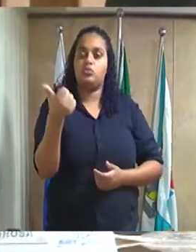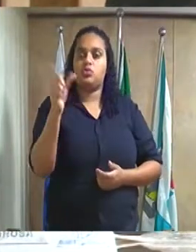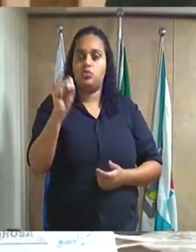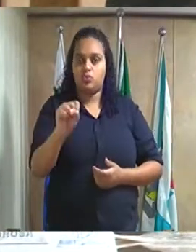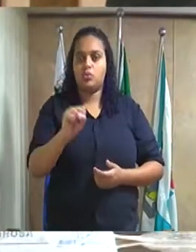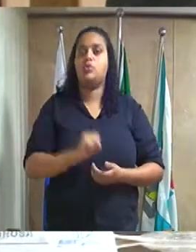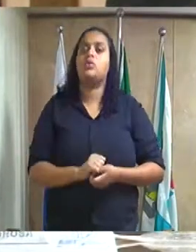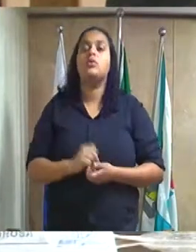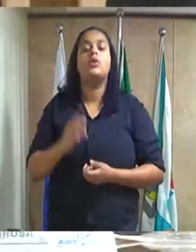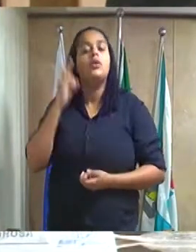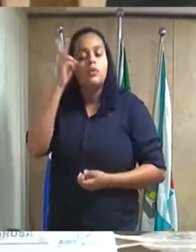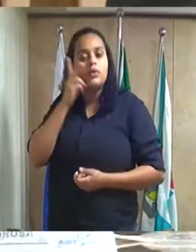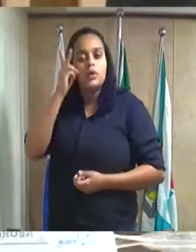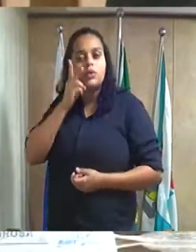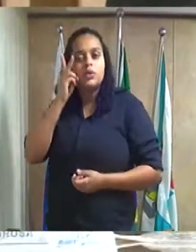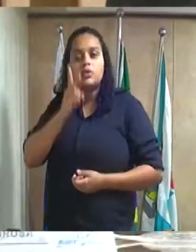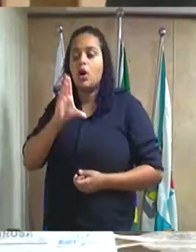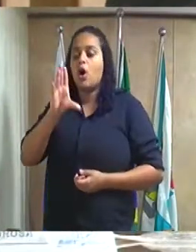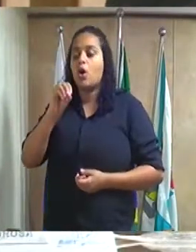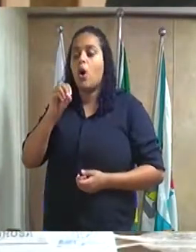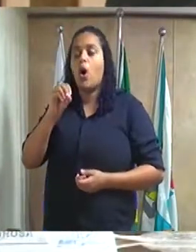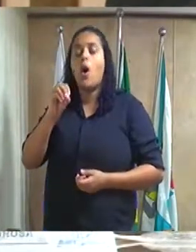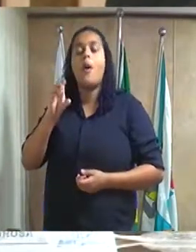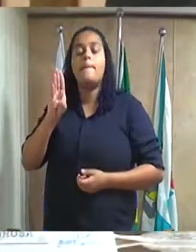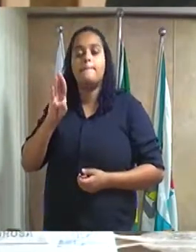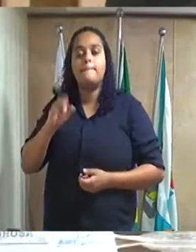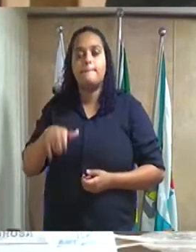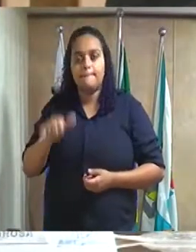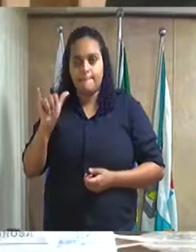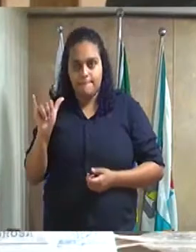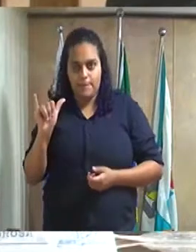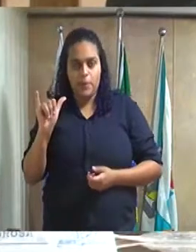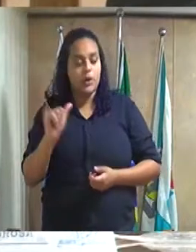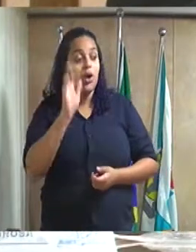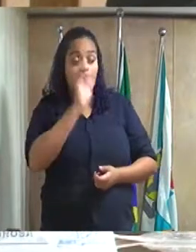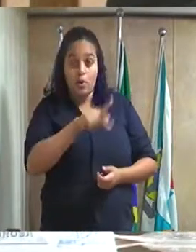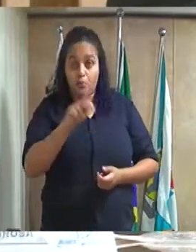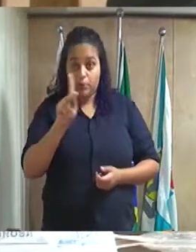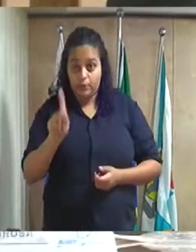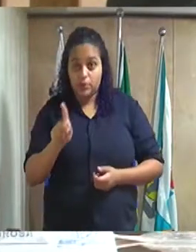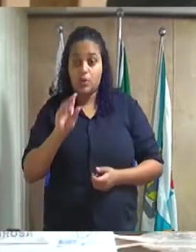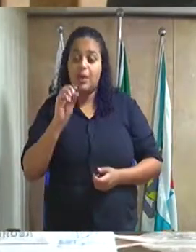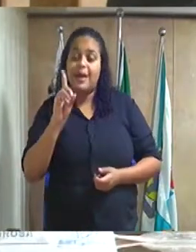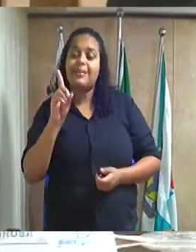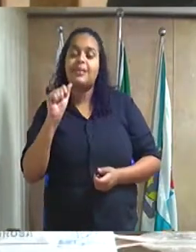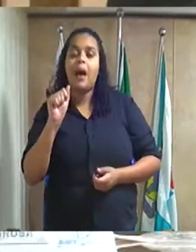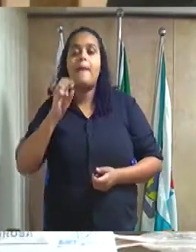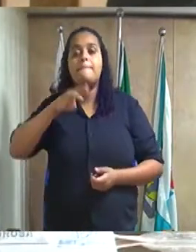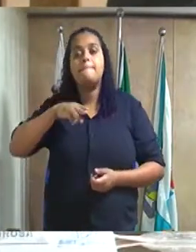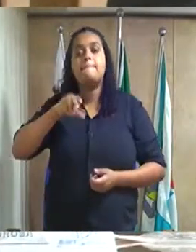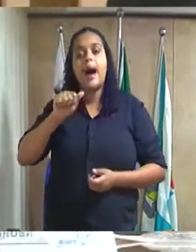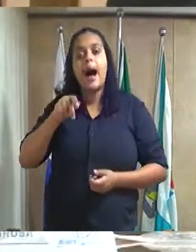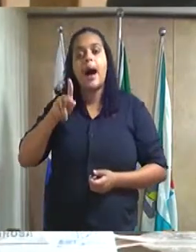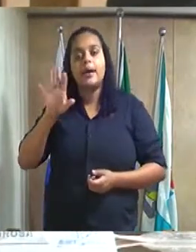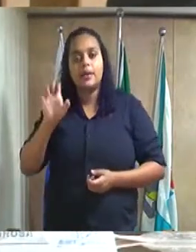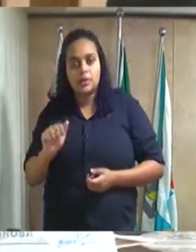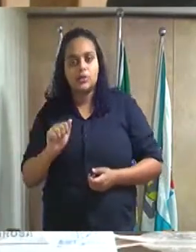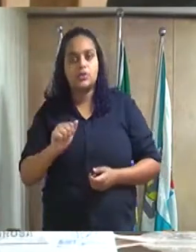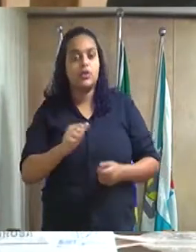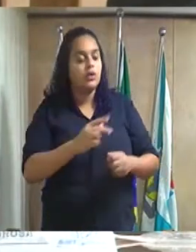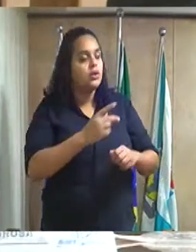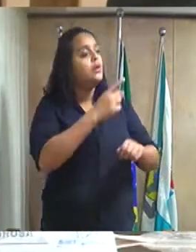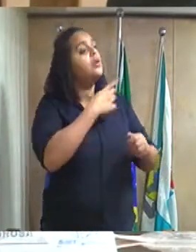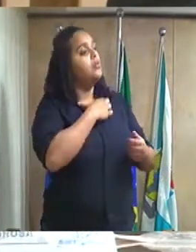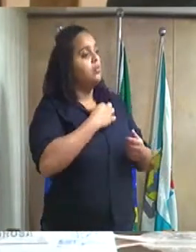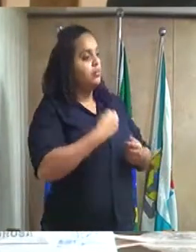excelentíssimo senhor vereador Calbói Beleza concedendo a ilustríssima professora Damares Veneno dos Santos a medalha